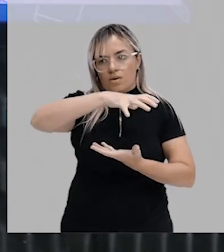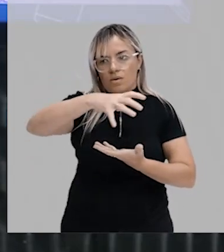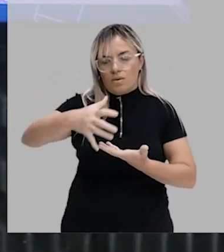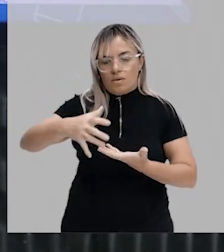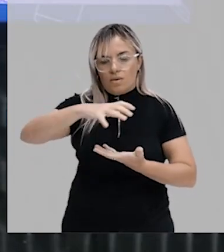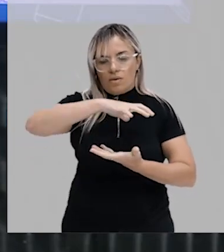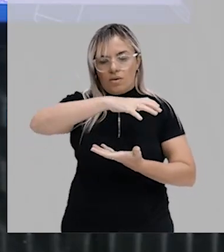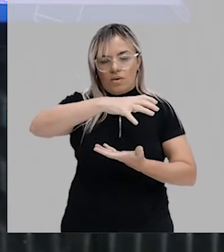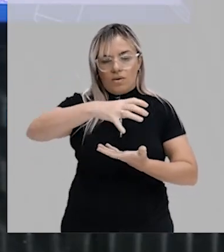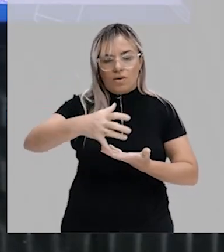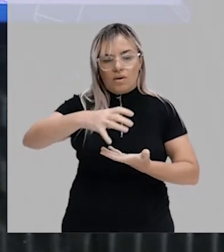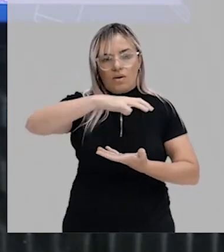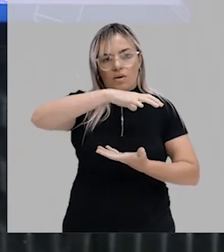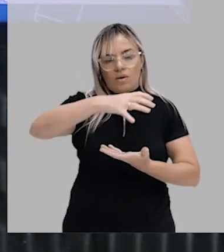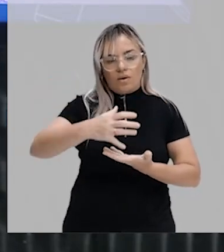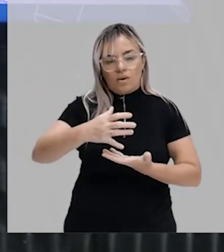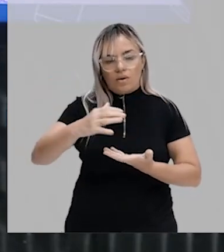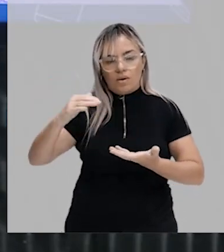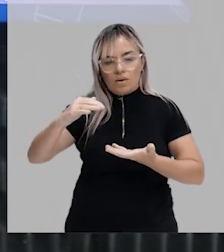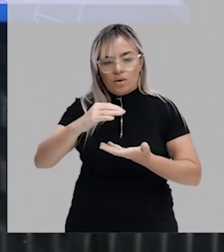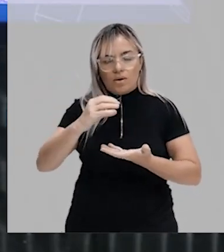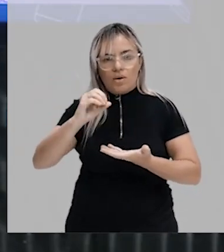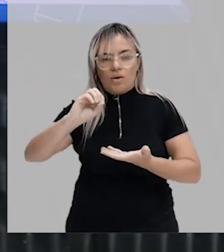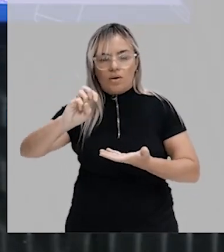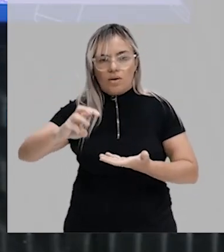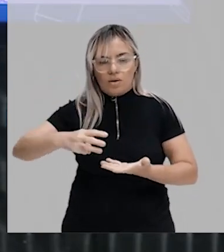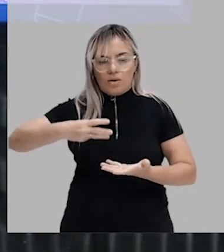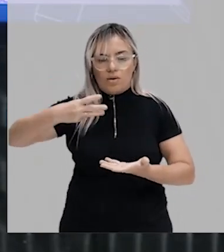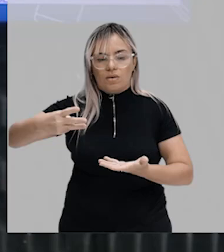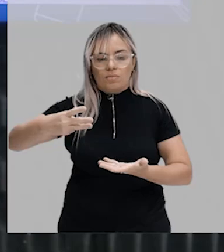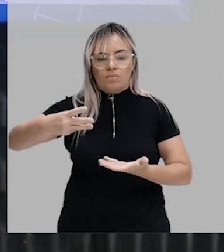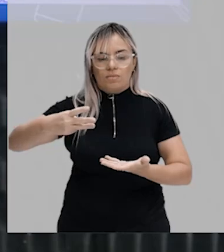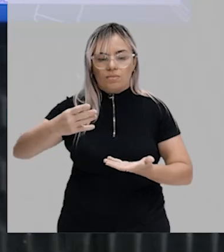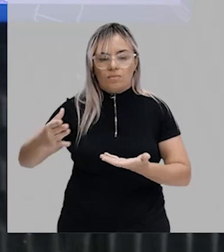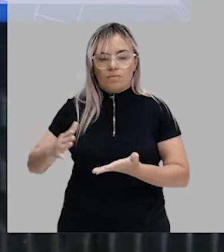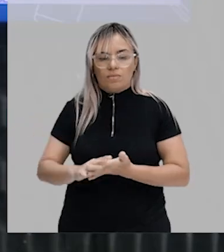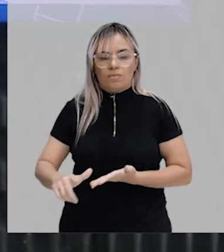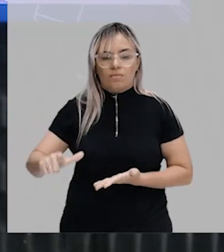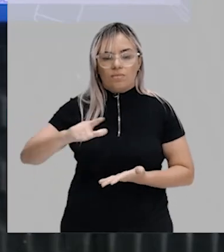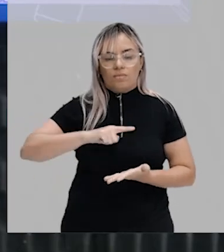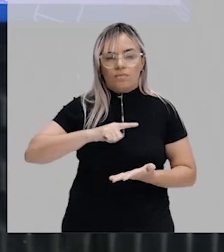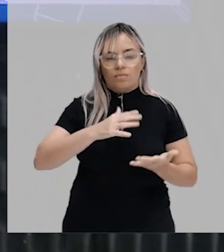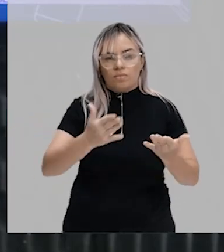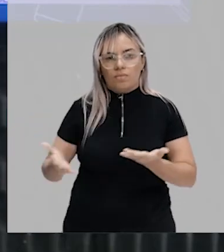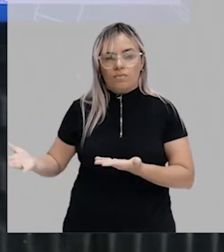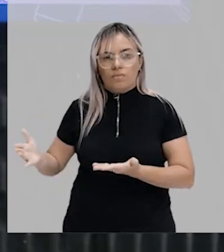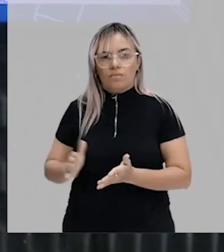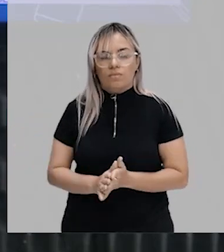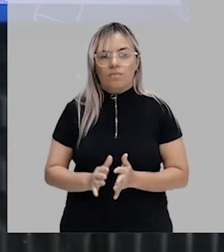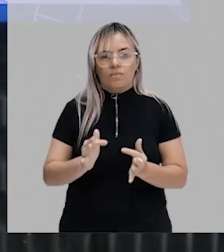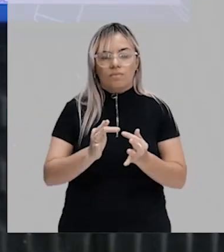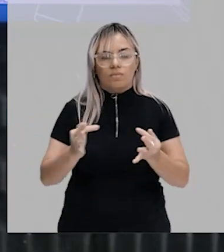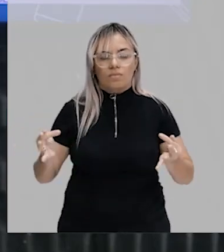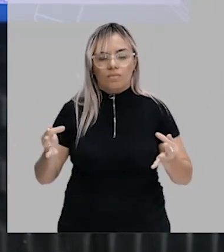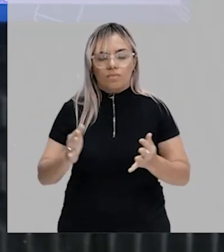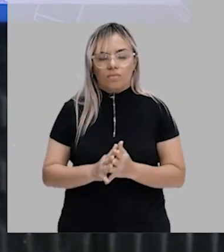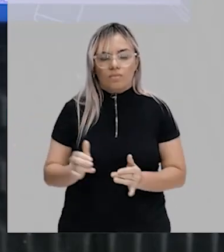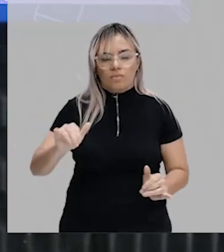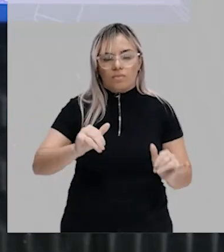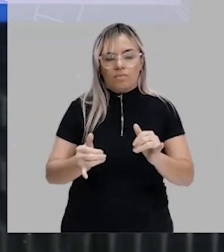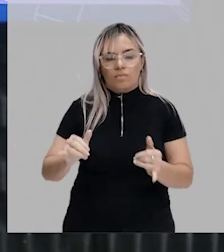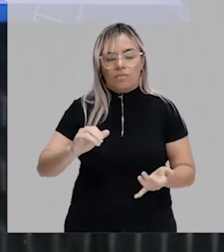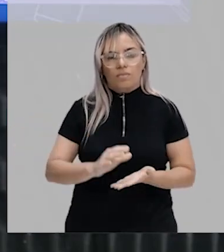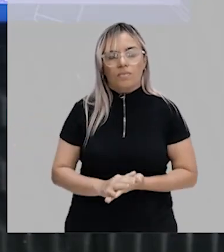chamada de camada de ozônio. Você sabe que o gás e ozônio tem essa fórmula química aqui, O3. A outra